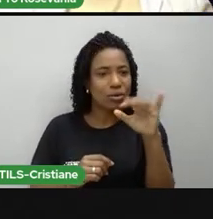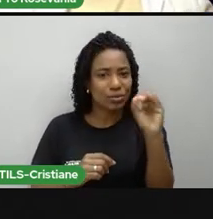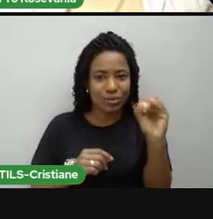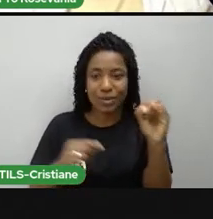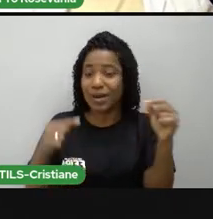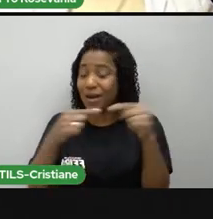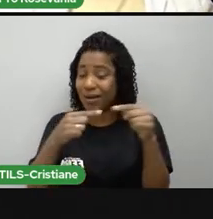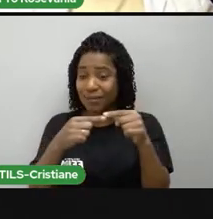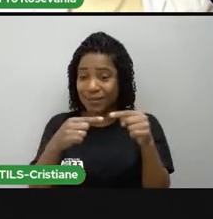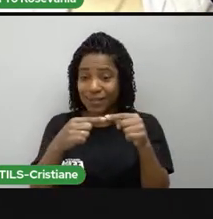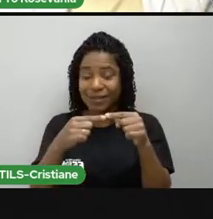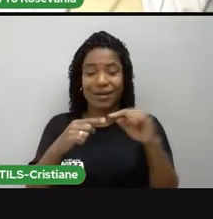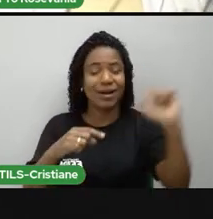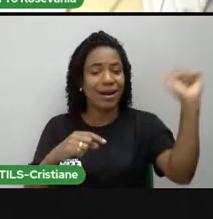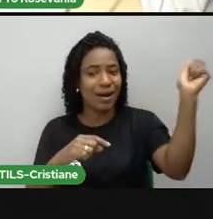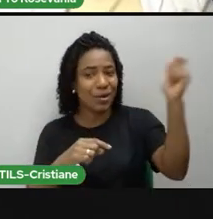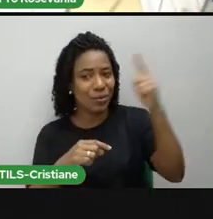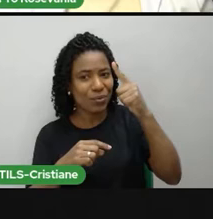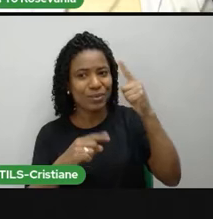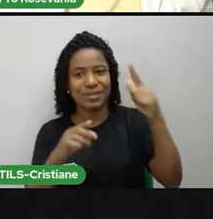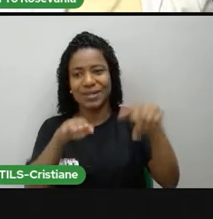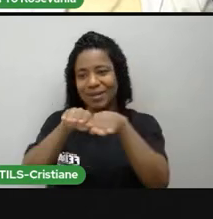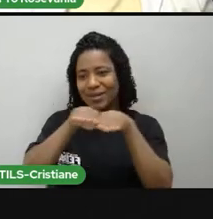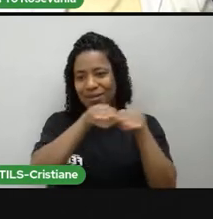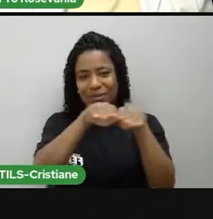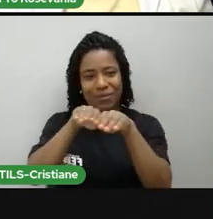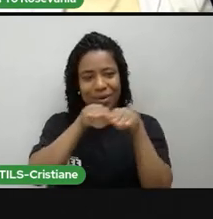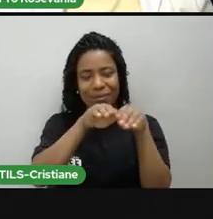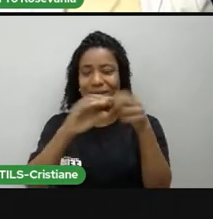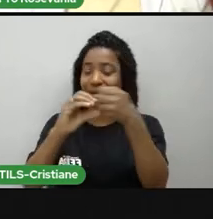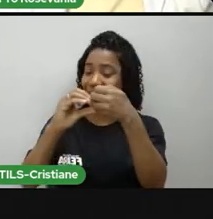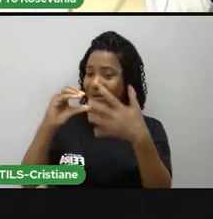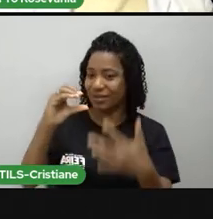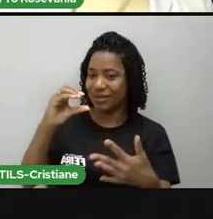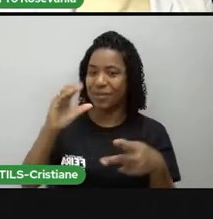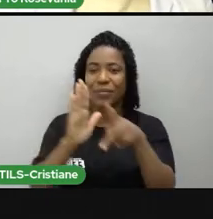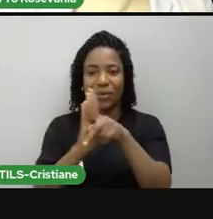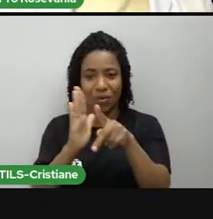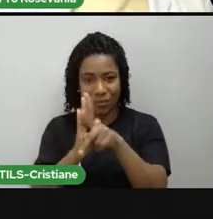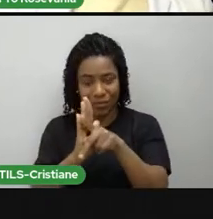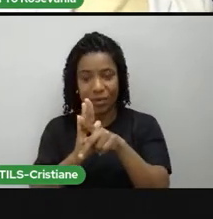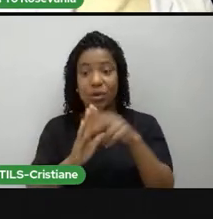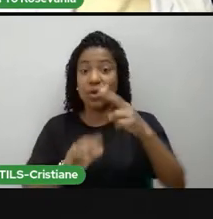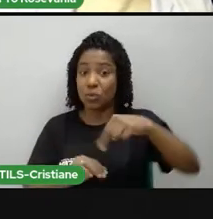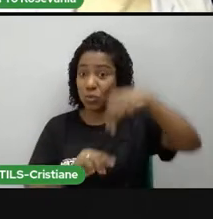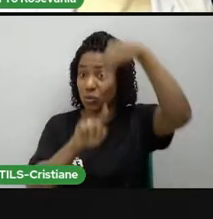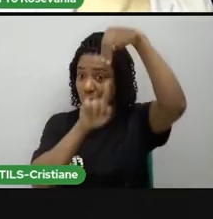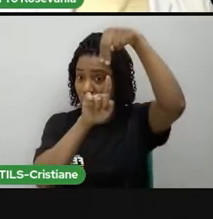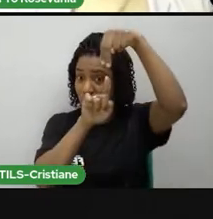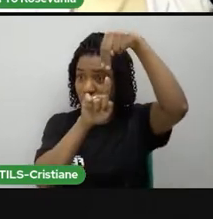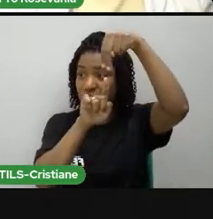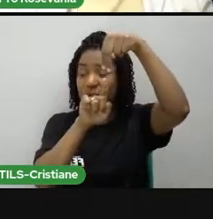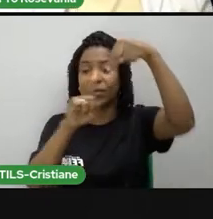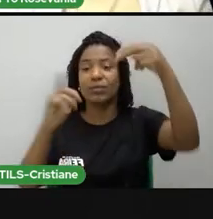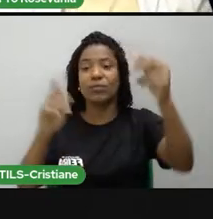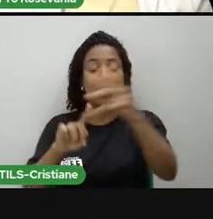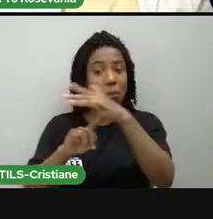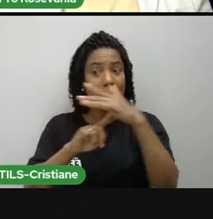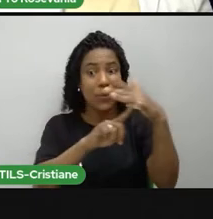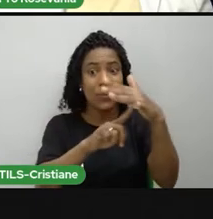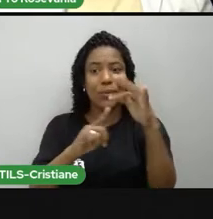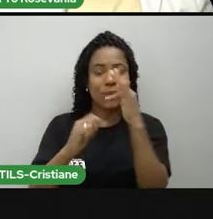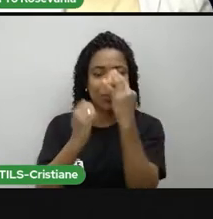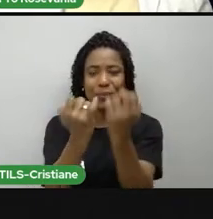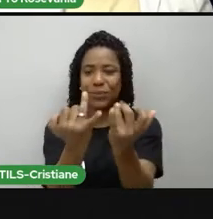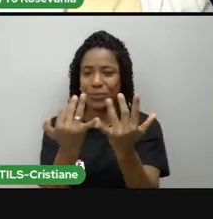iluminação igual. Mas tem uma característica. No hemisfério norte, quando for primavera, no hemisfério